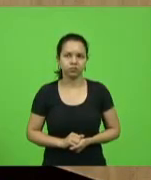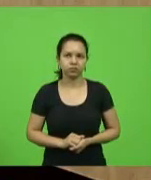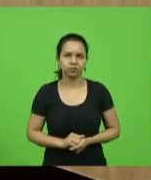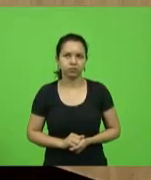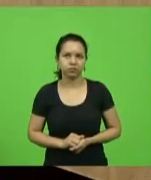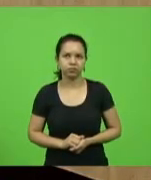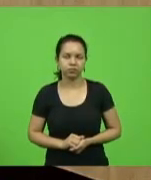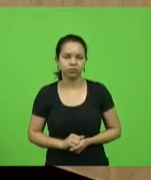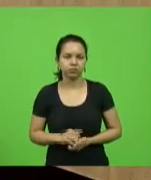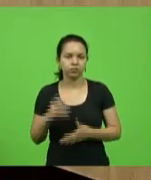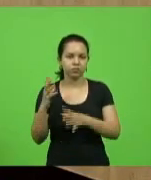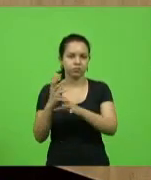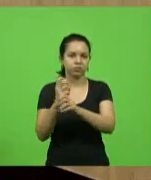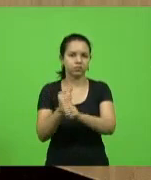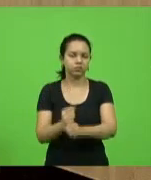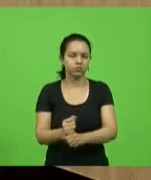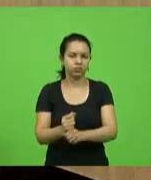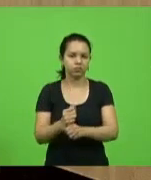Colhemos o resultado.